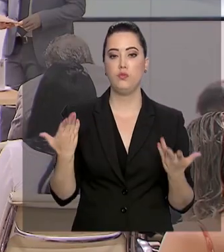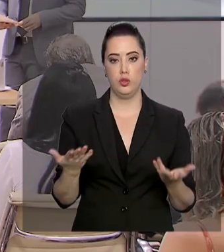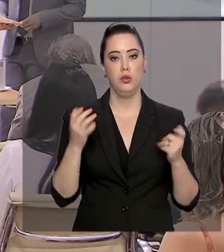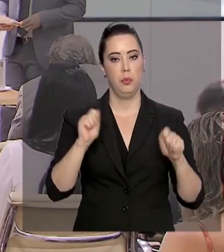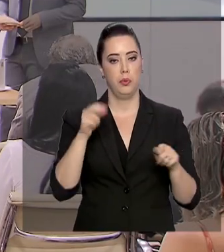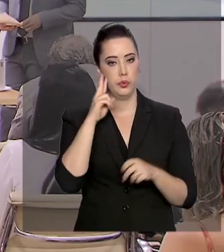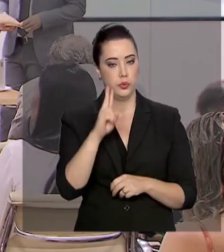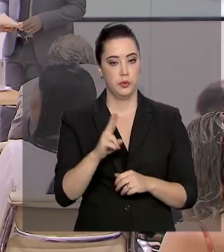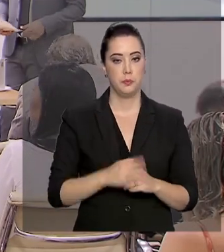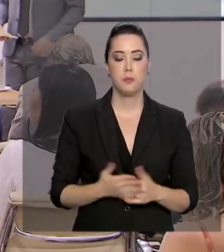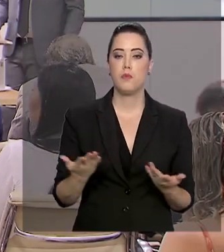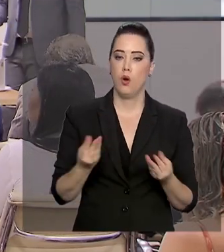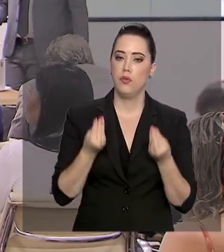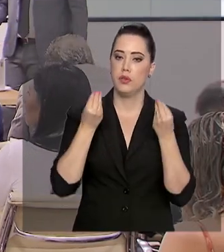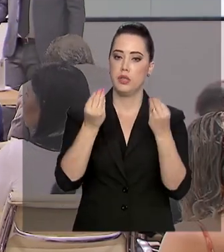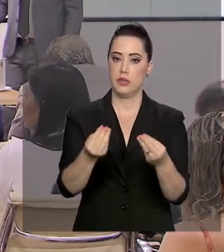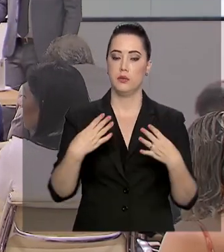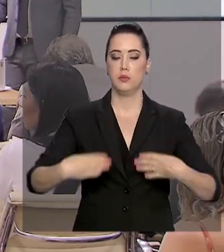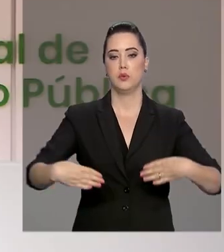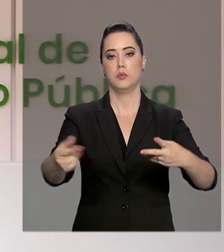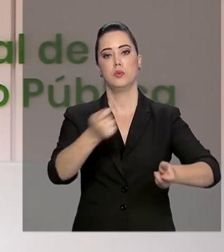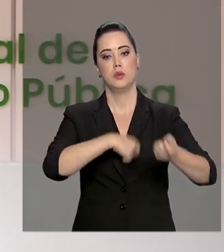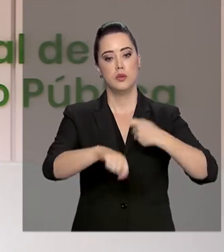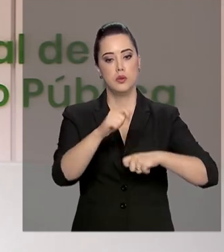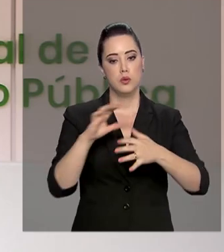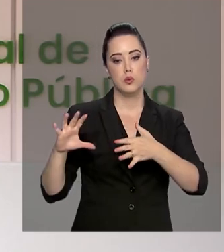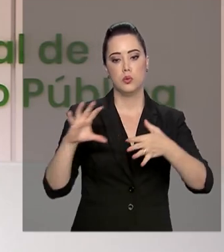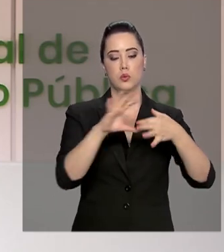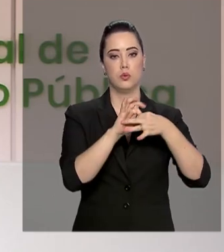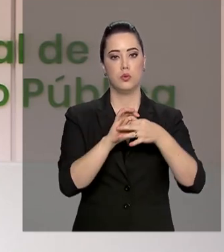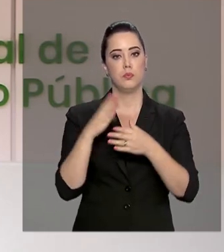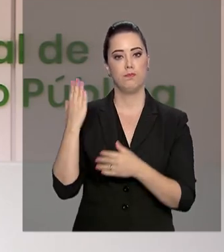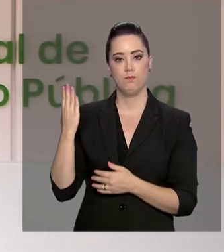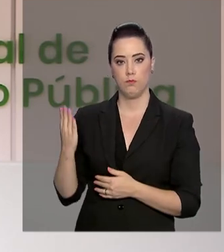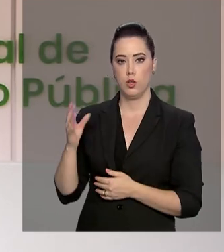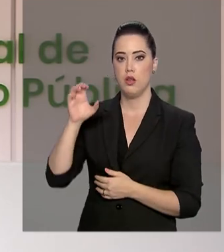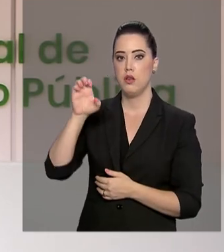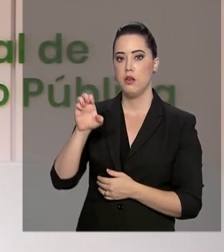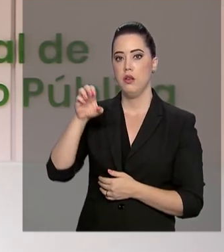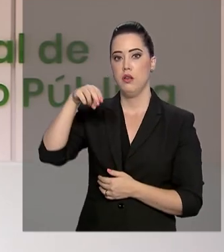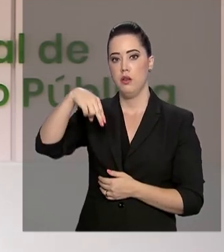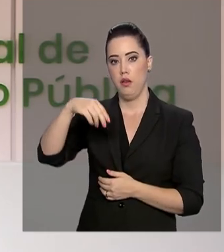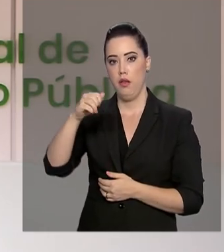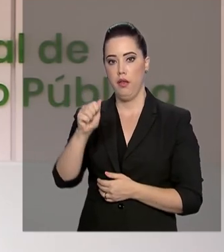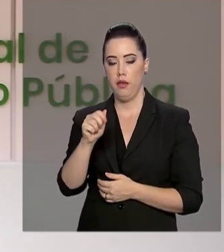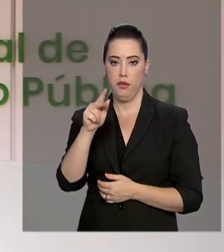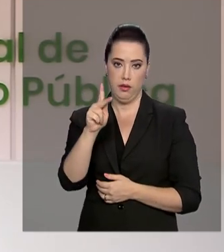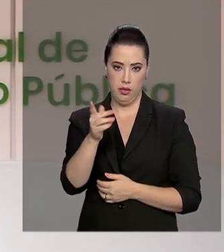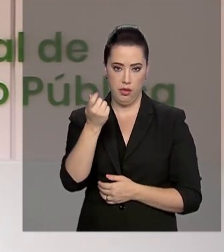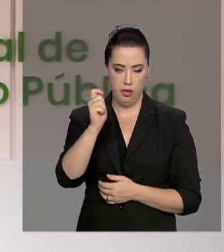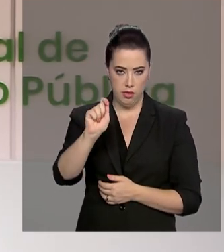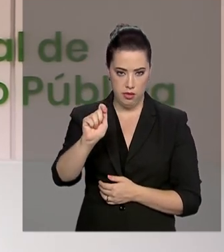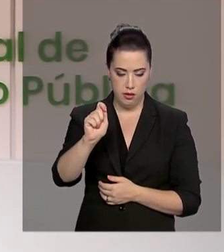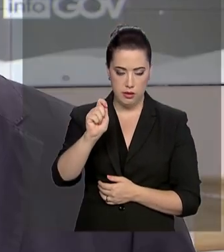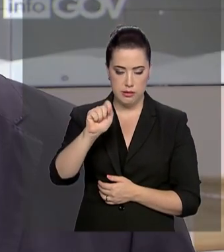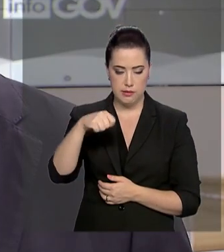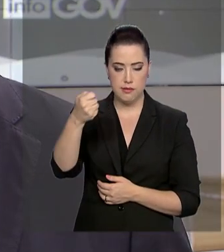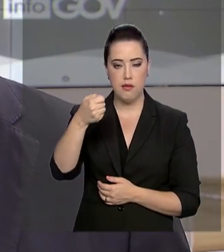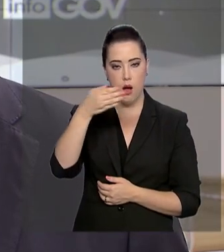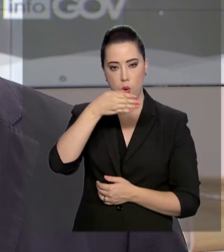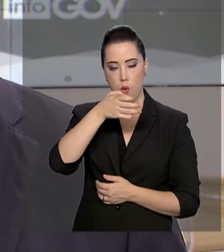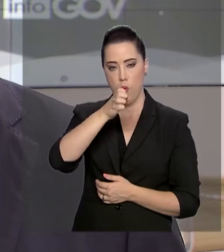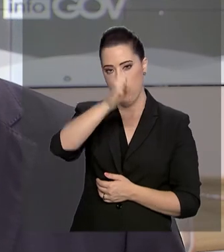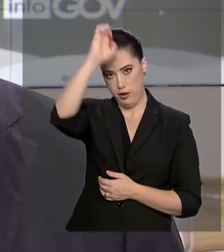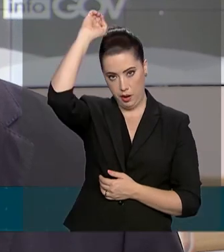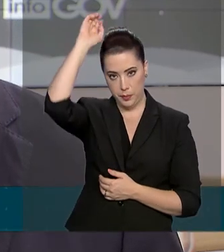foi disponibilizado pelo Ministério da Economia, em parceria com a Escola Nacional de Administração Pública, ENAP. O que a gente